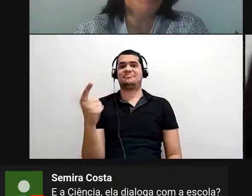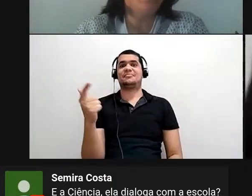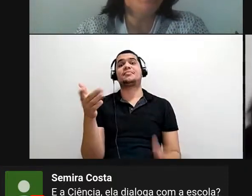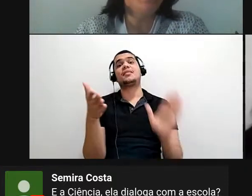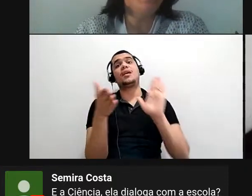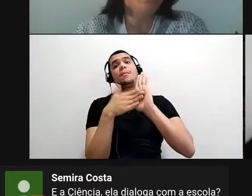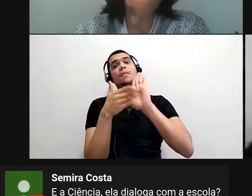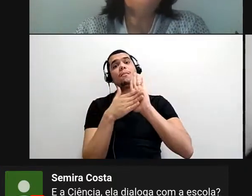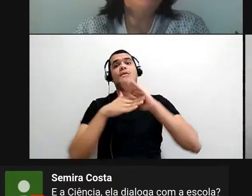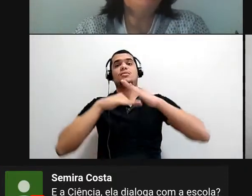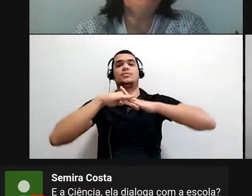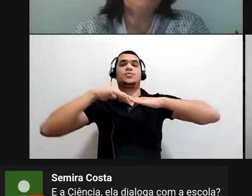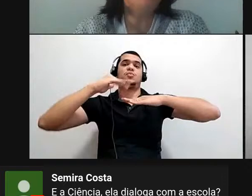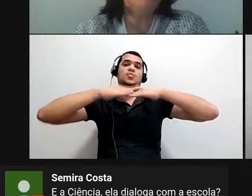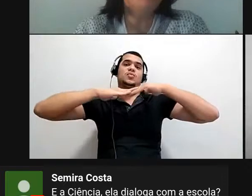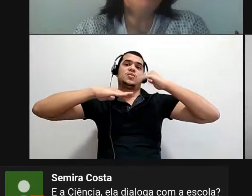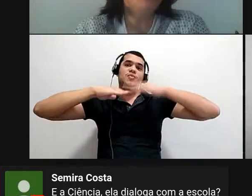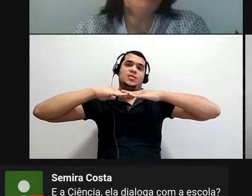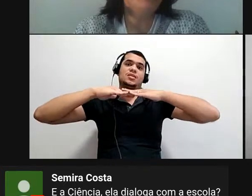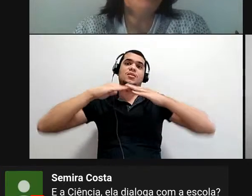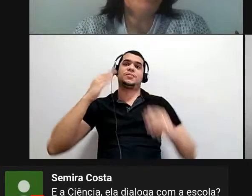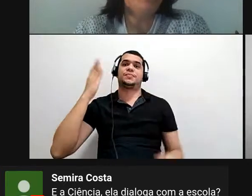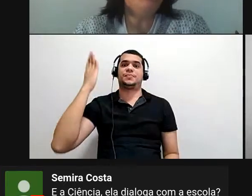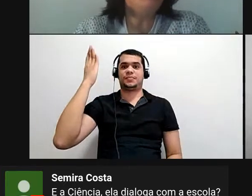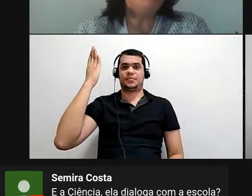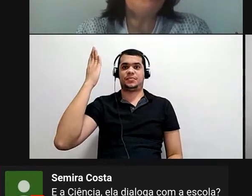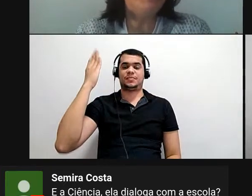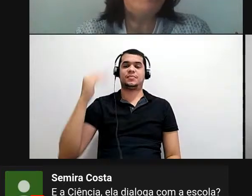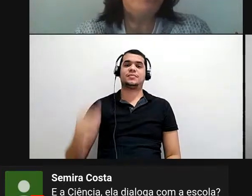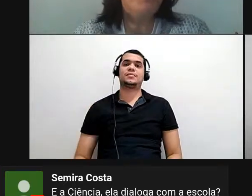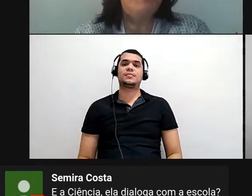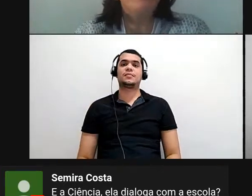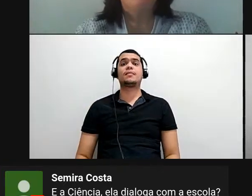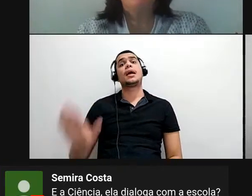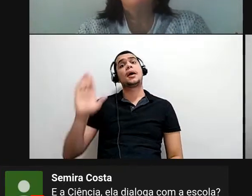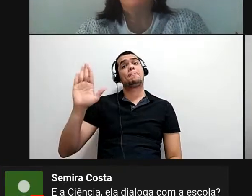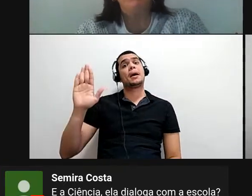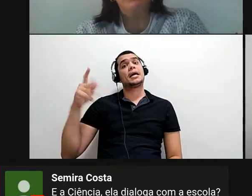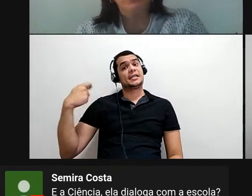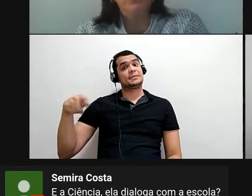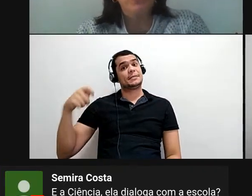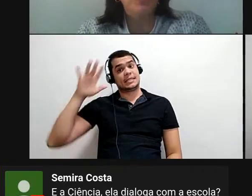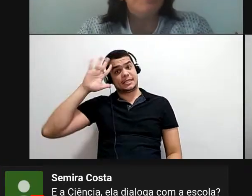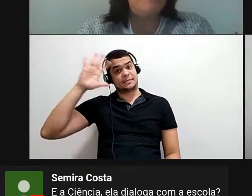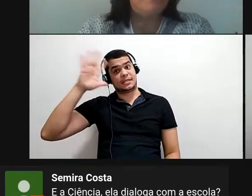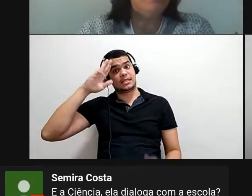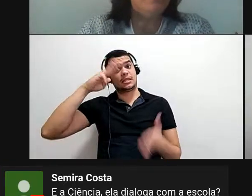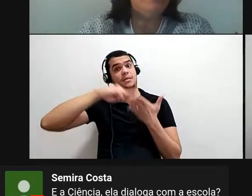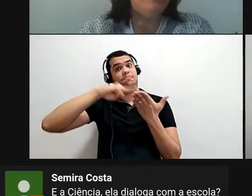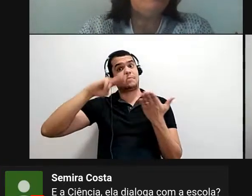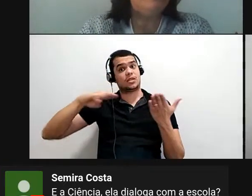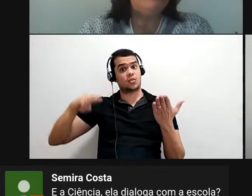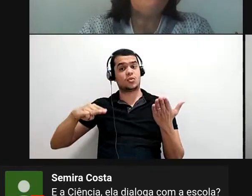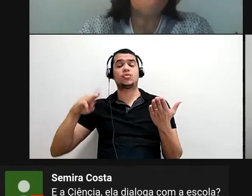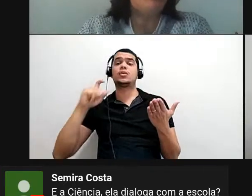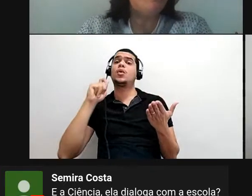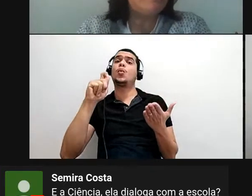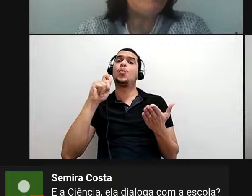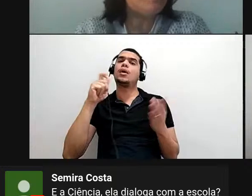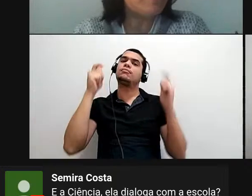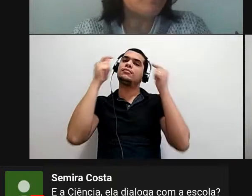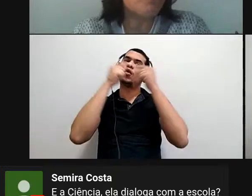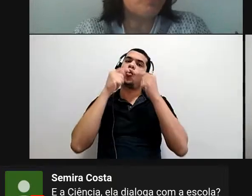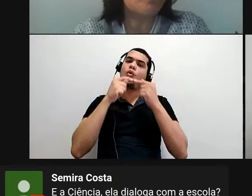construção. Isso. Aí, mas pelo menos a gente precisa pensar em metodologias que se